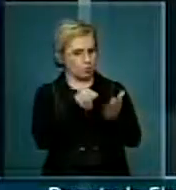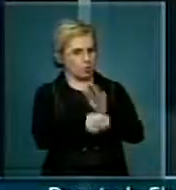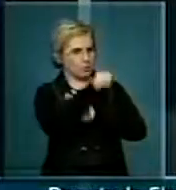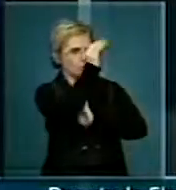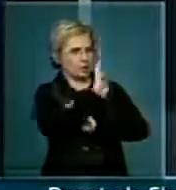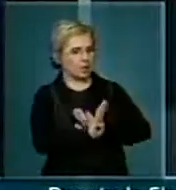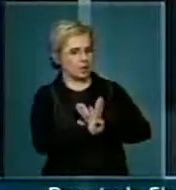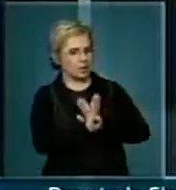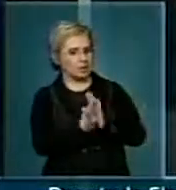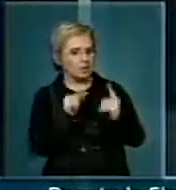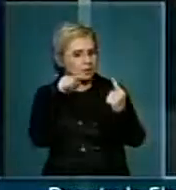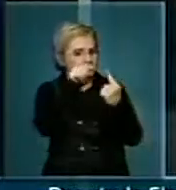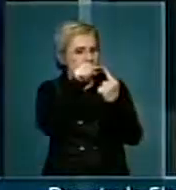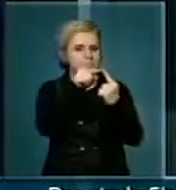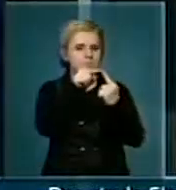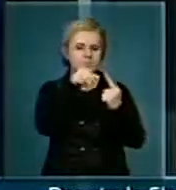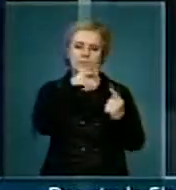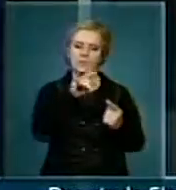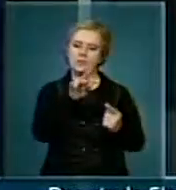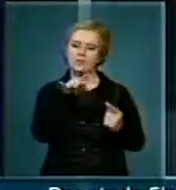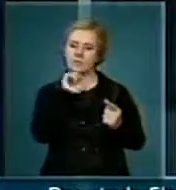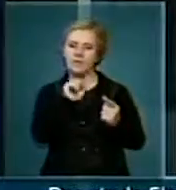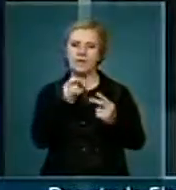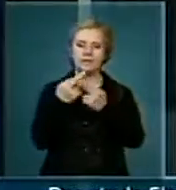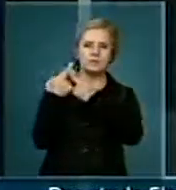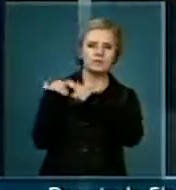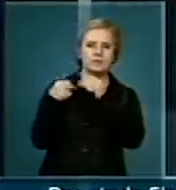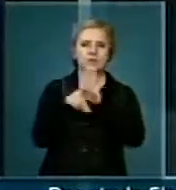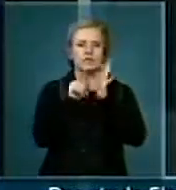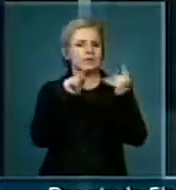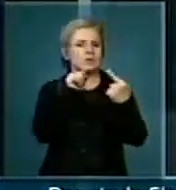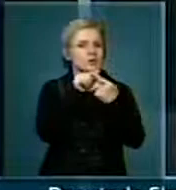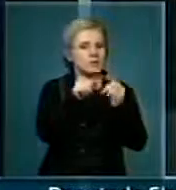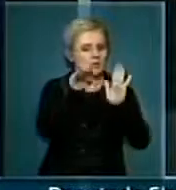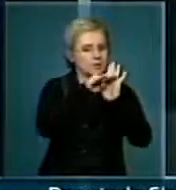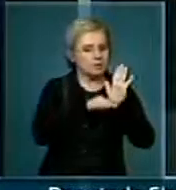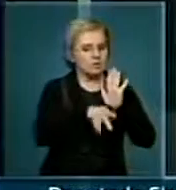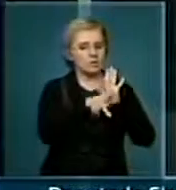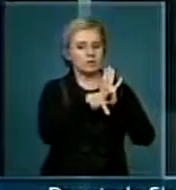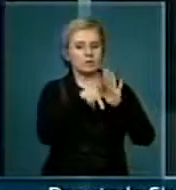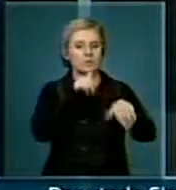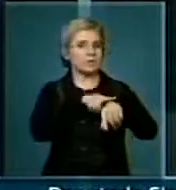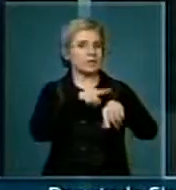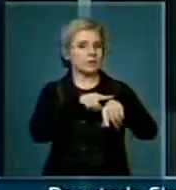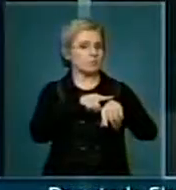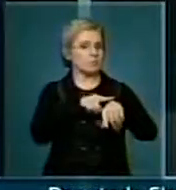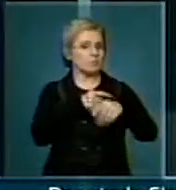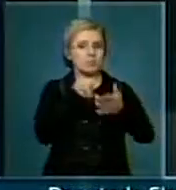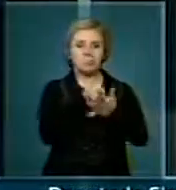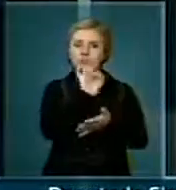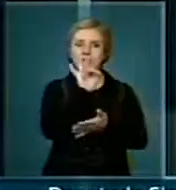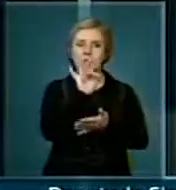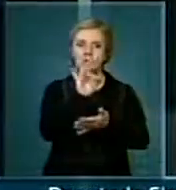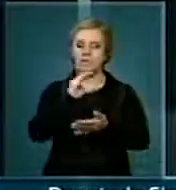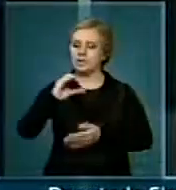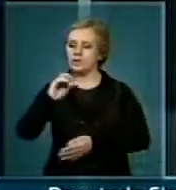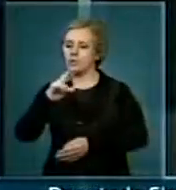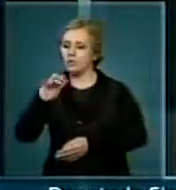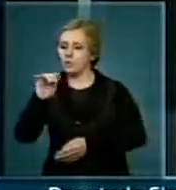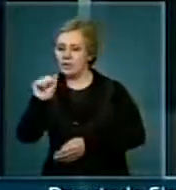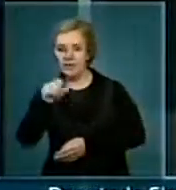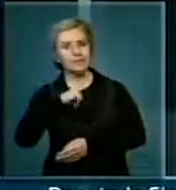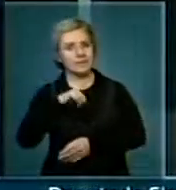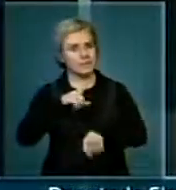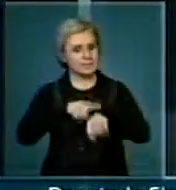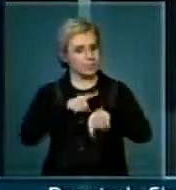metas, prazos e cumprimentos de objetivos. Na Coreia do Sul, houve isso. Todas as empresas que